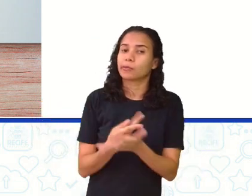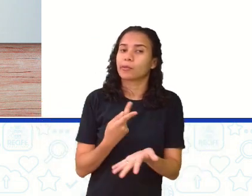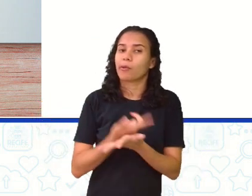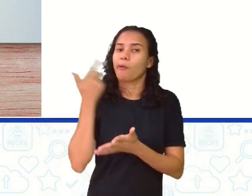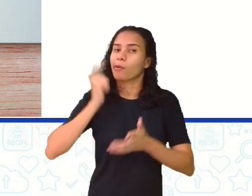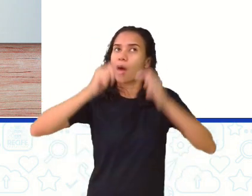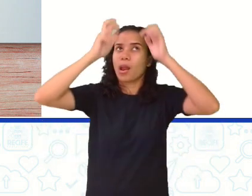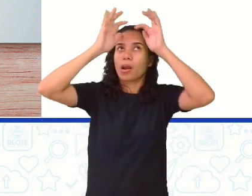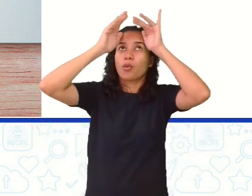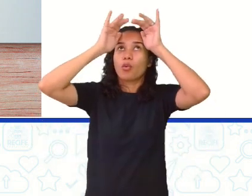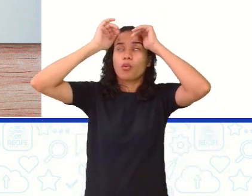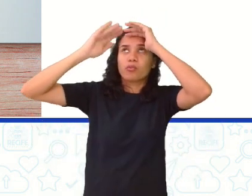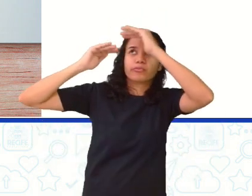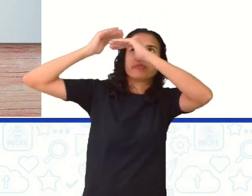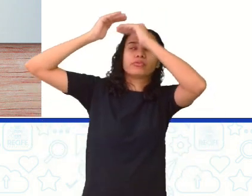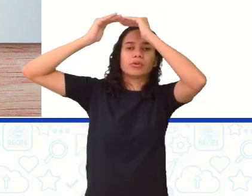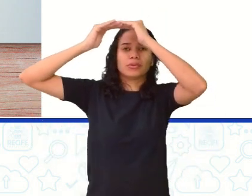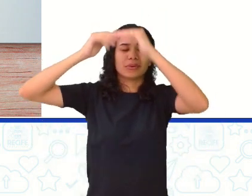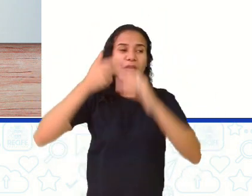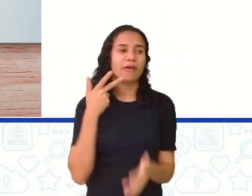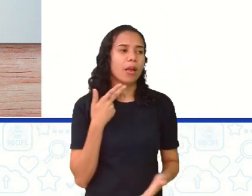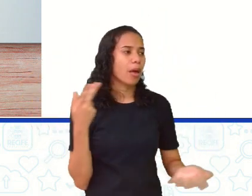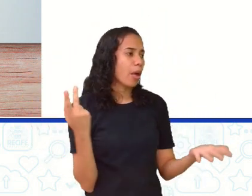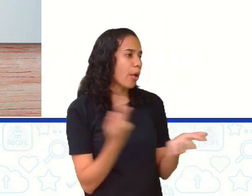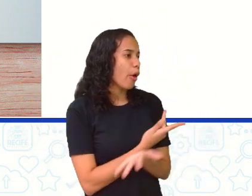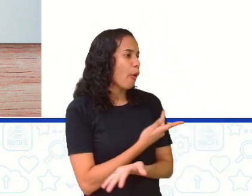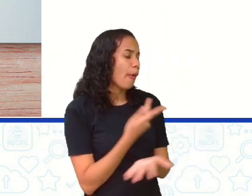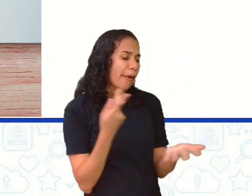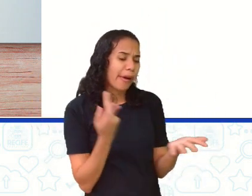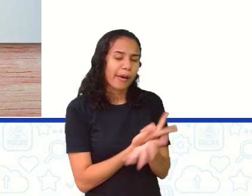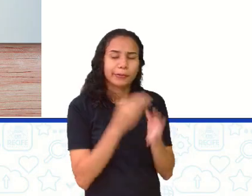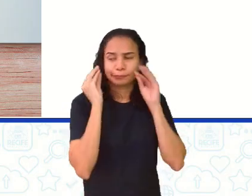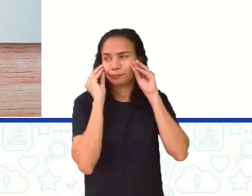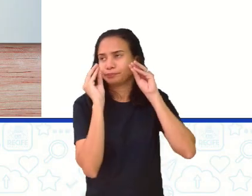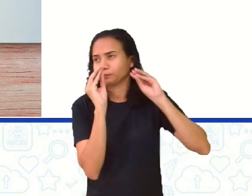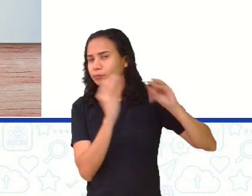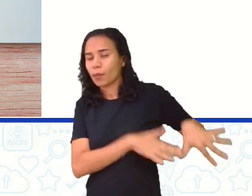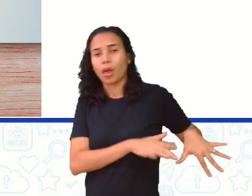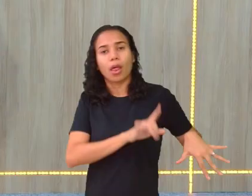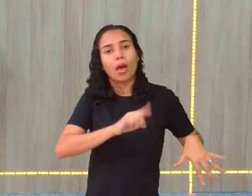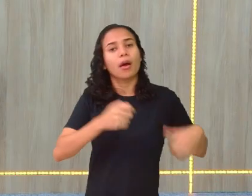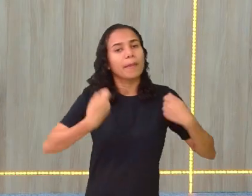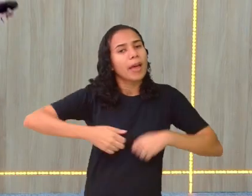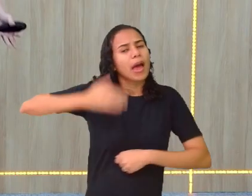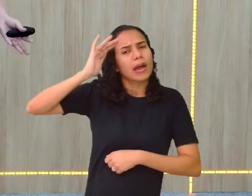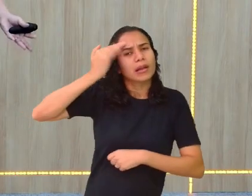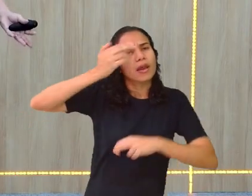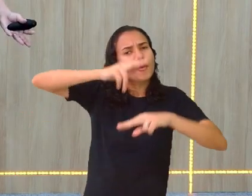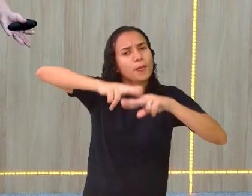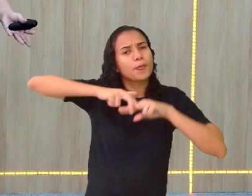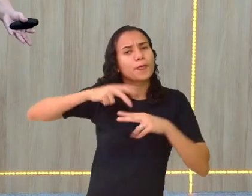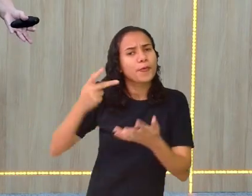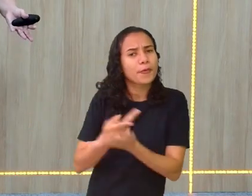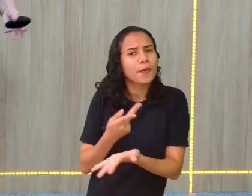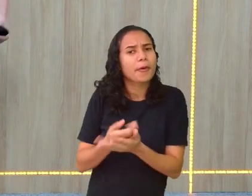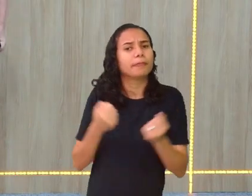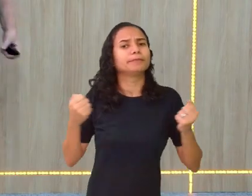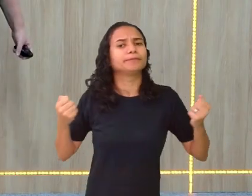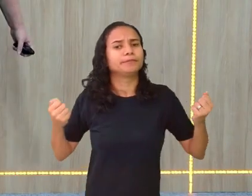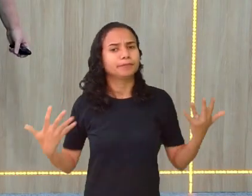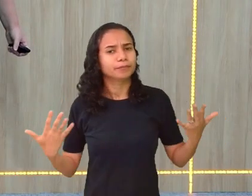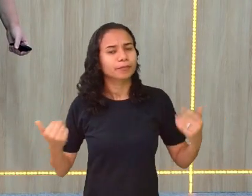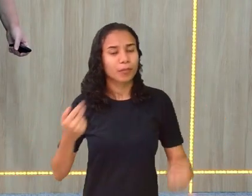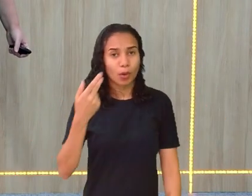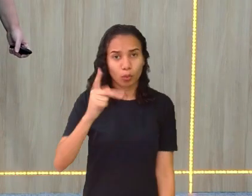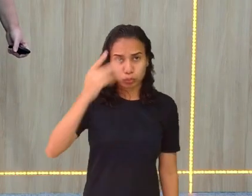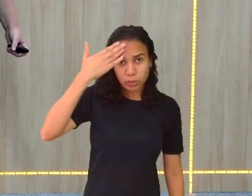o cérebro. Não é errou e deixa para lá. Não, tem que entender por que eu errei. Se você